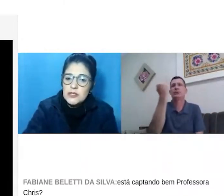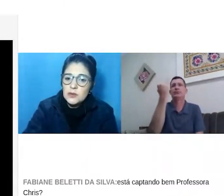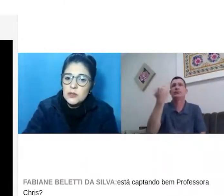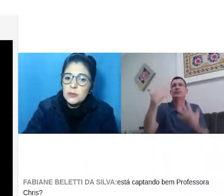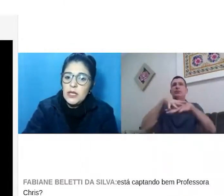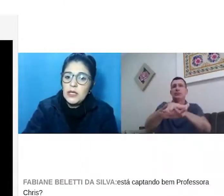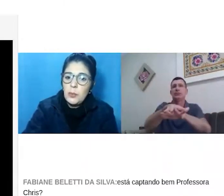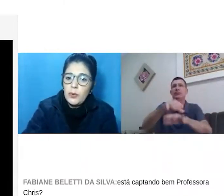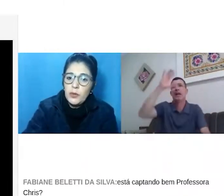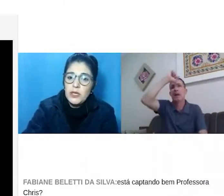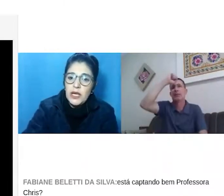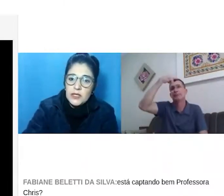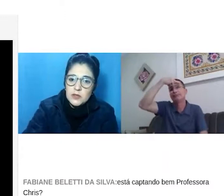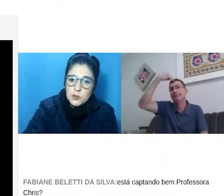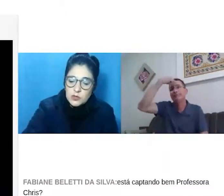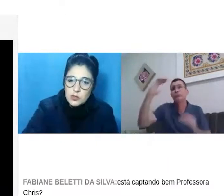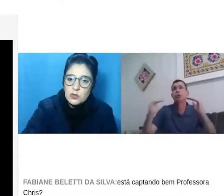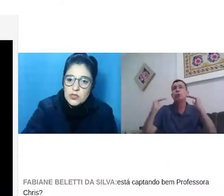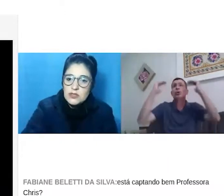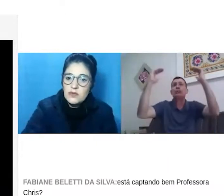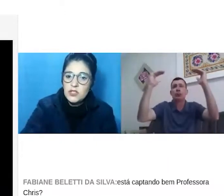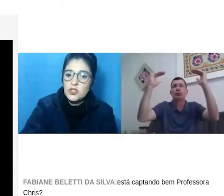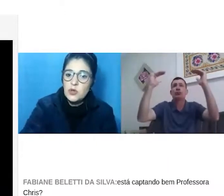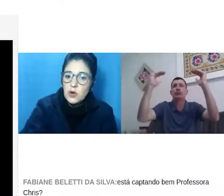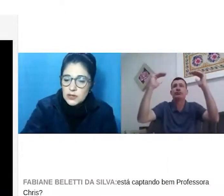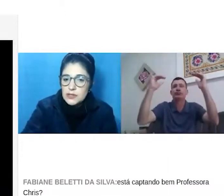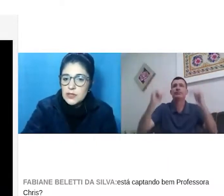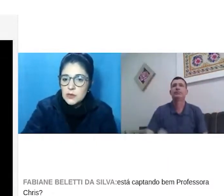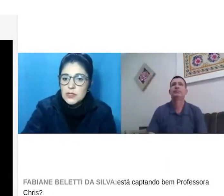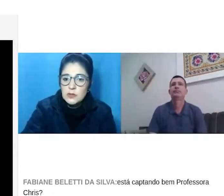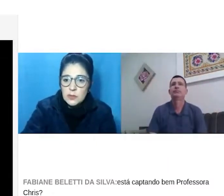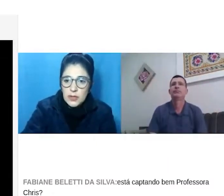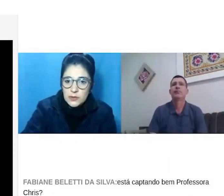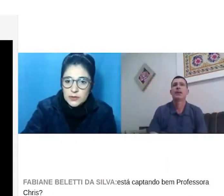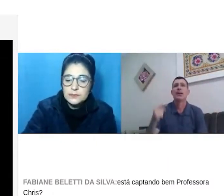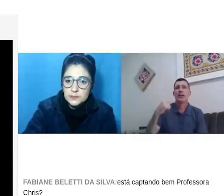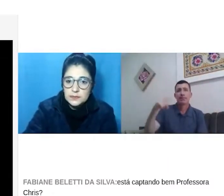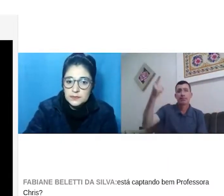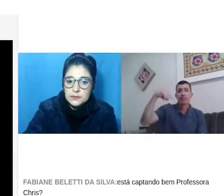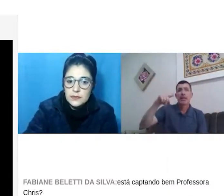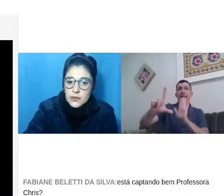legislação também que apoia o ingresso das pessoas surdas através de cotas, né? No ensino superior.